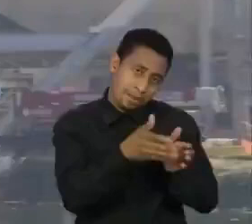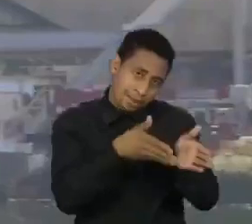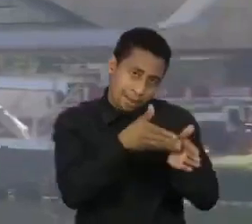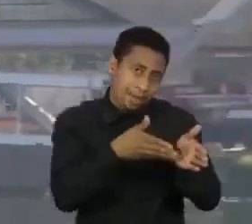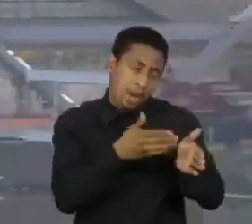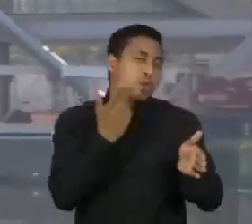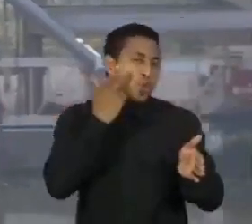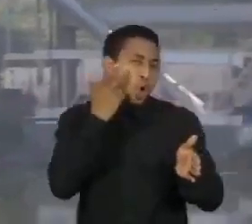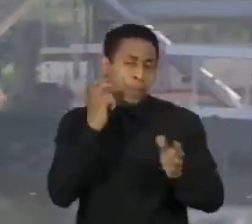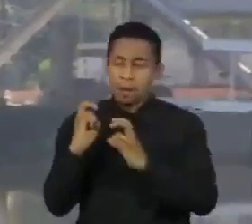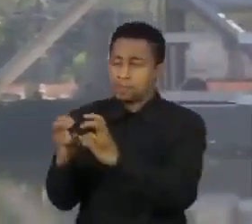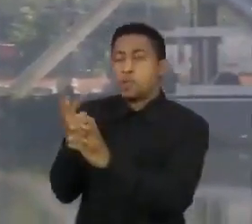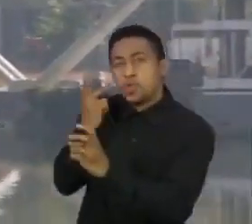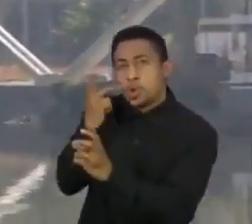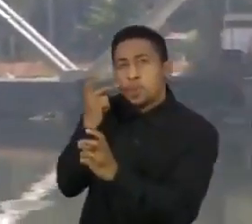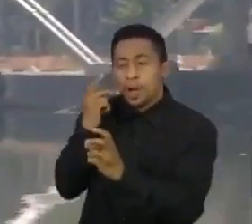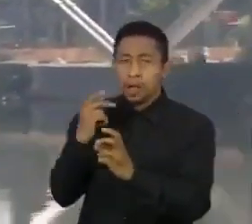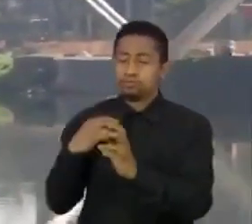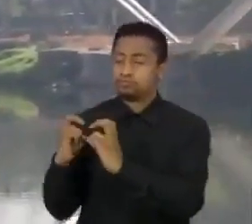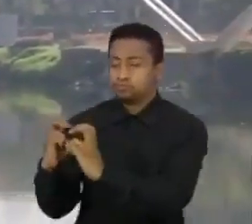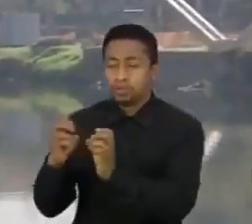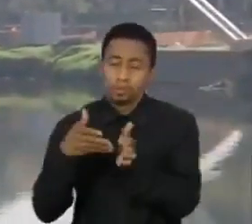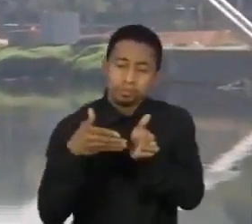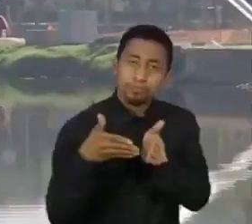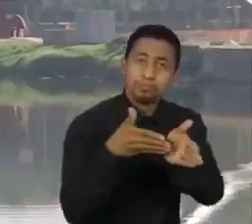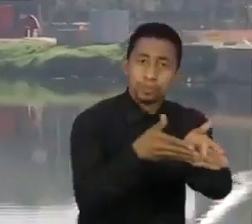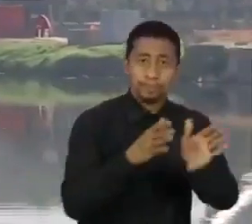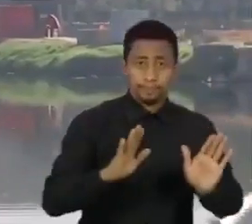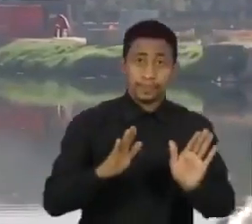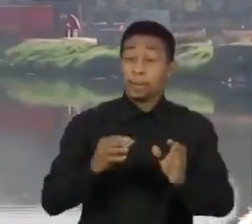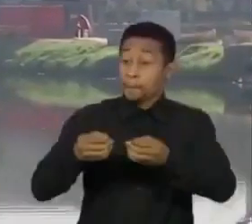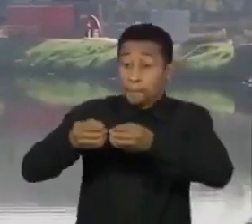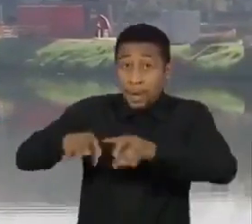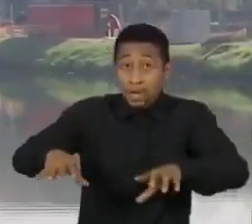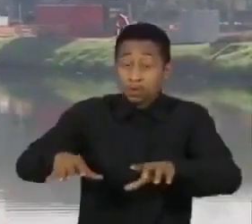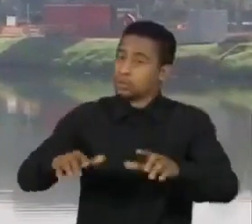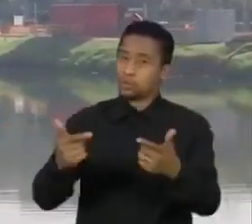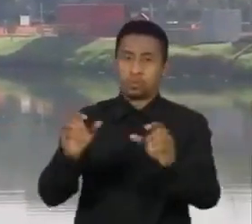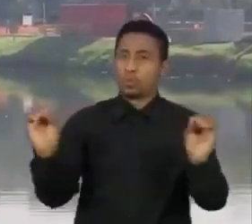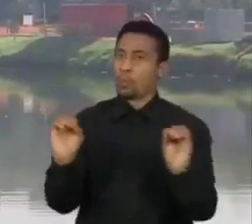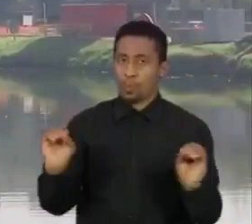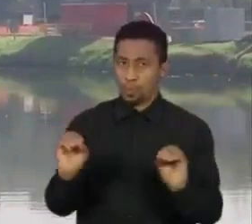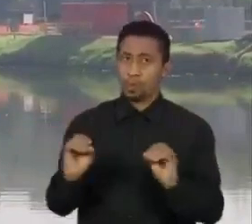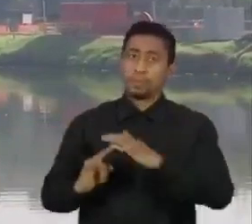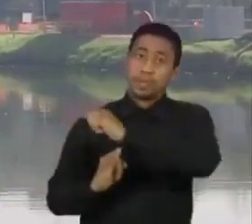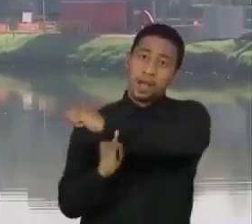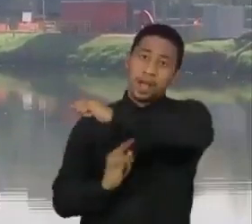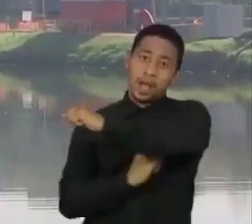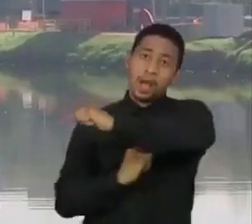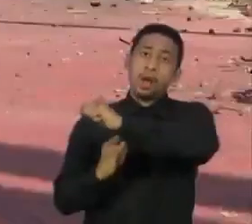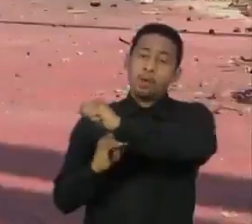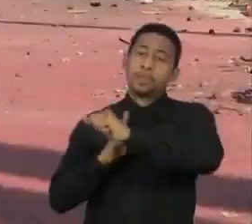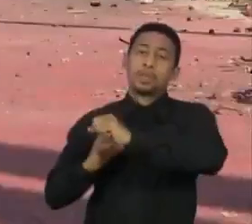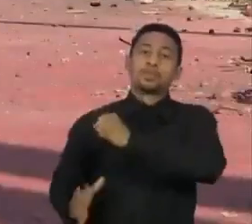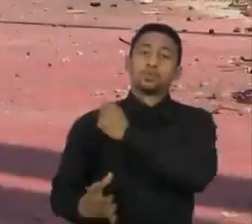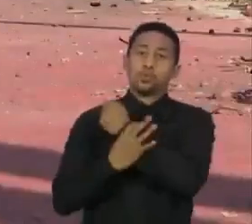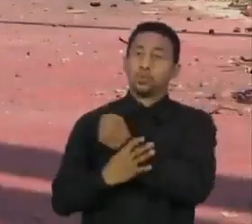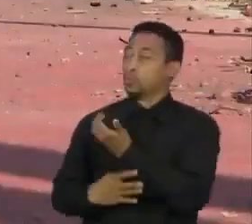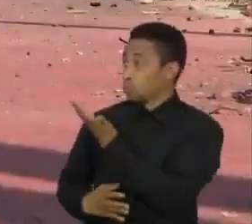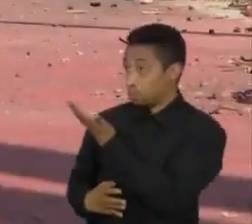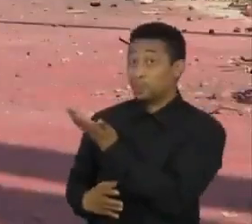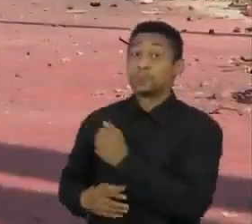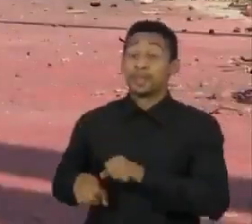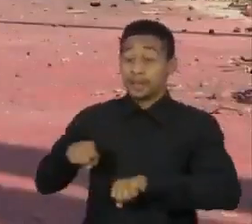Segundo a Secretaria de Transportes Metropolitanos, o acidente não causou prejuízos para o Estado, porque a obra está coberta por seguro. A